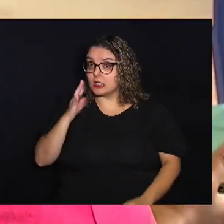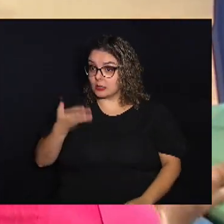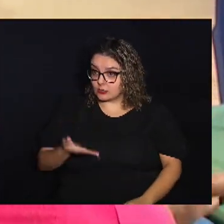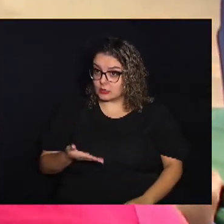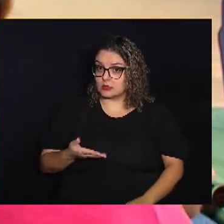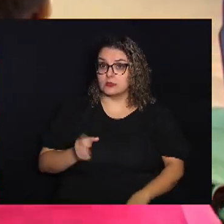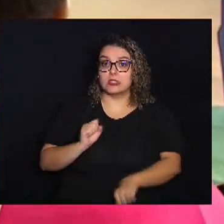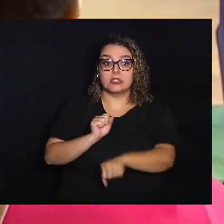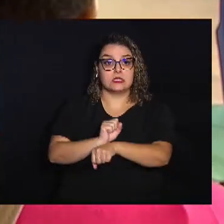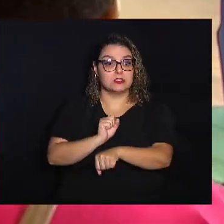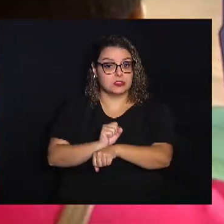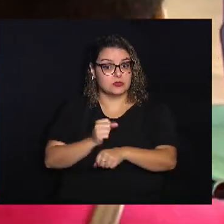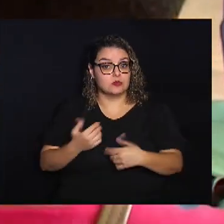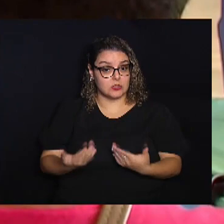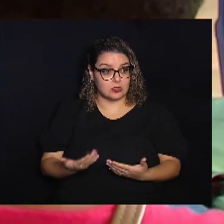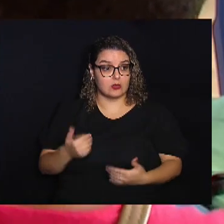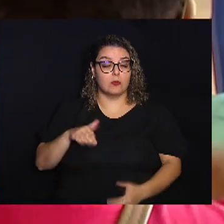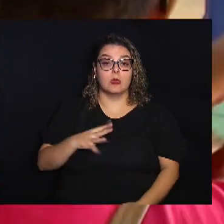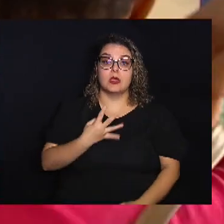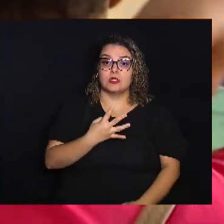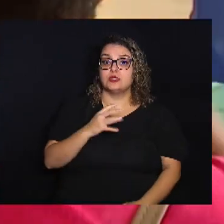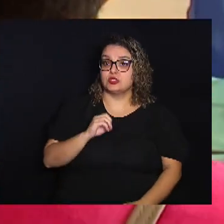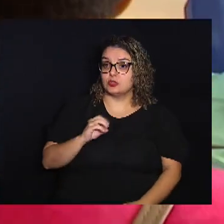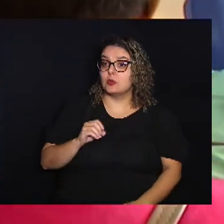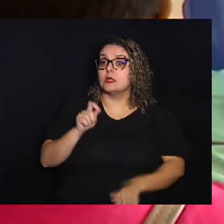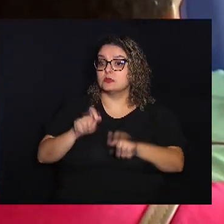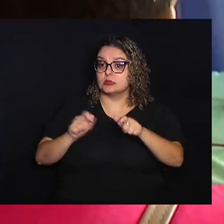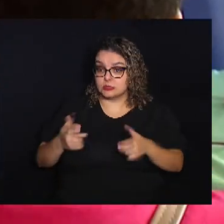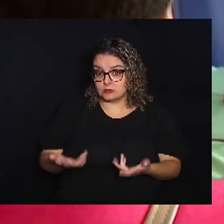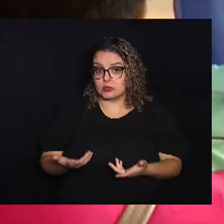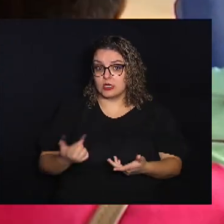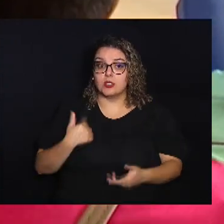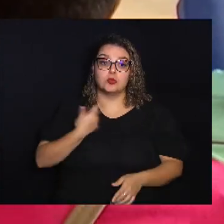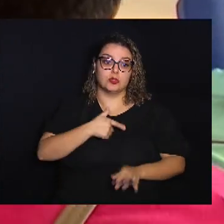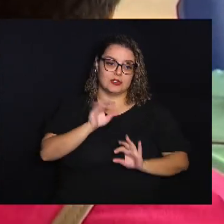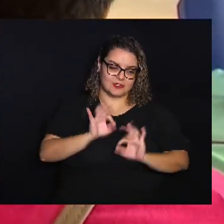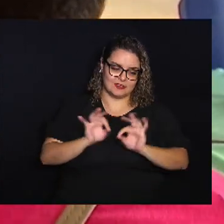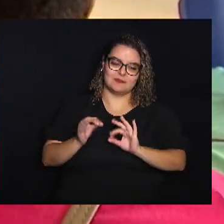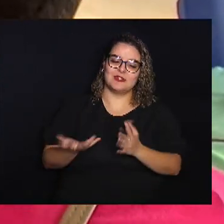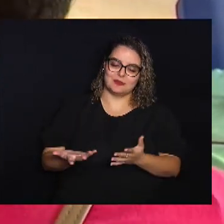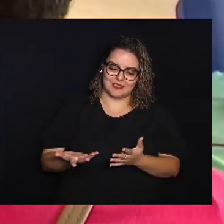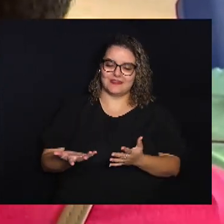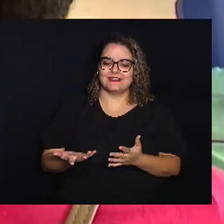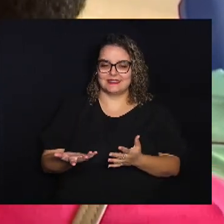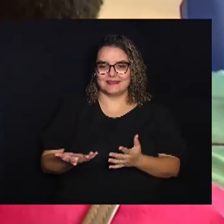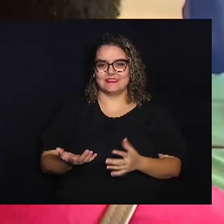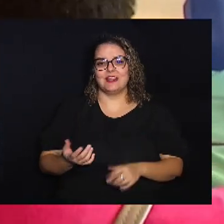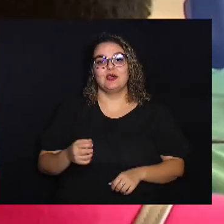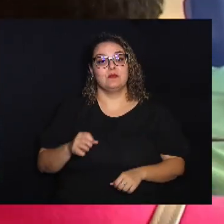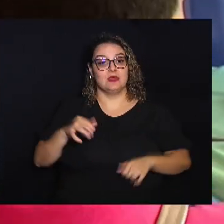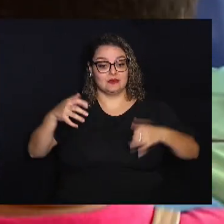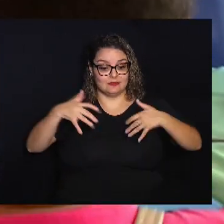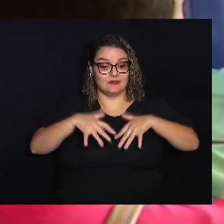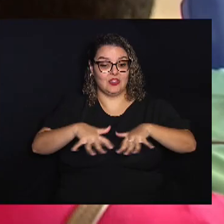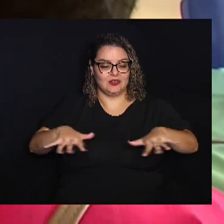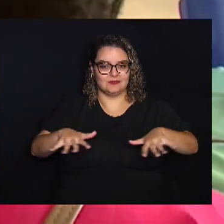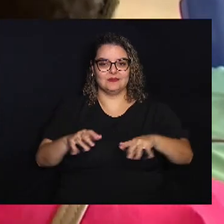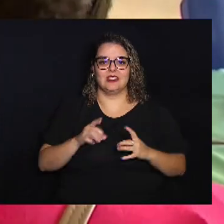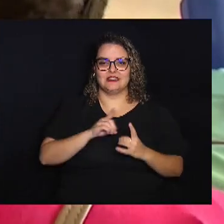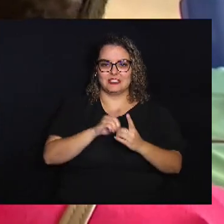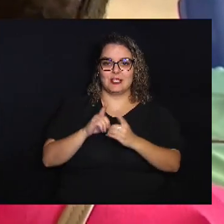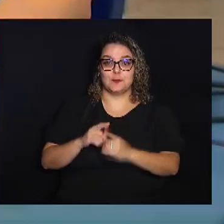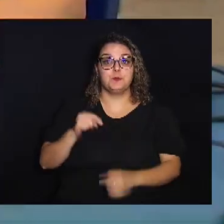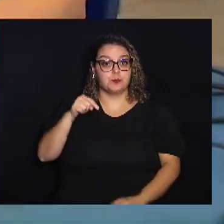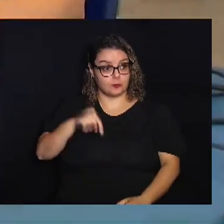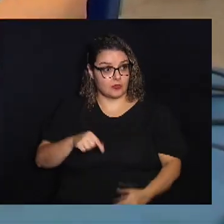aguardando mais de 400 pessoas então estamos preparados para esse fluxo, para esse atendimento Então